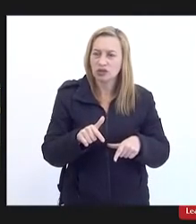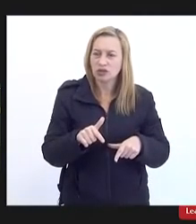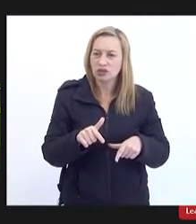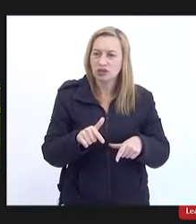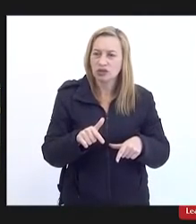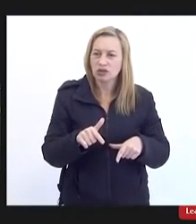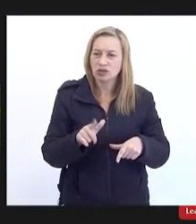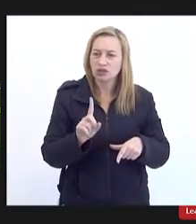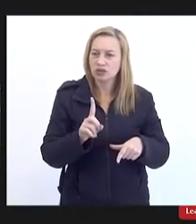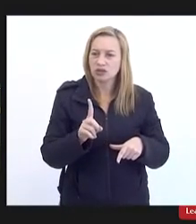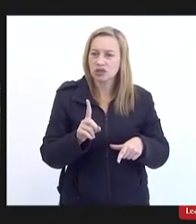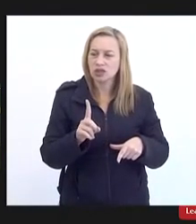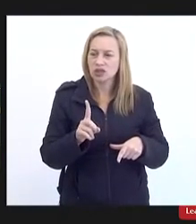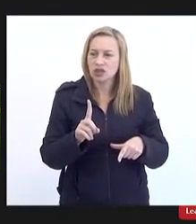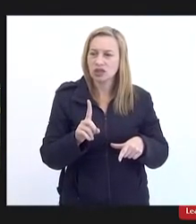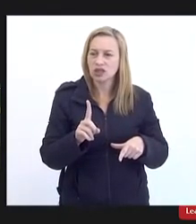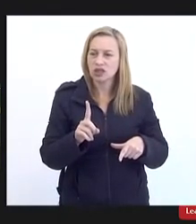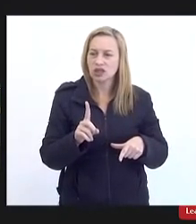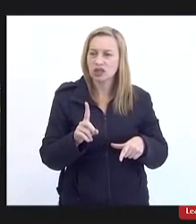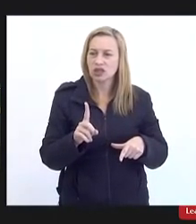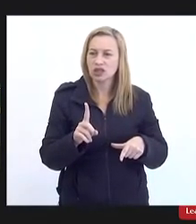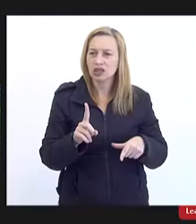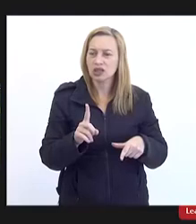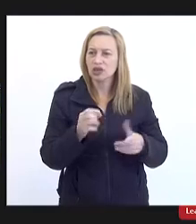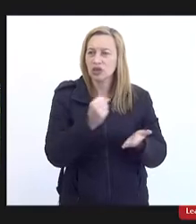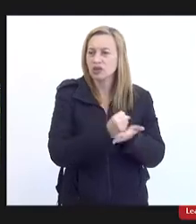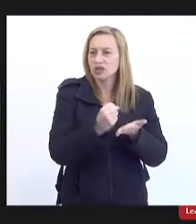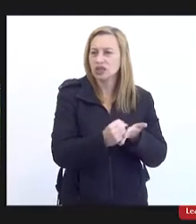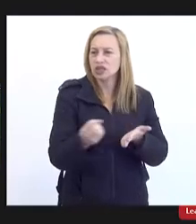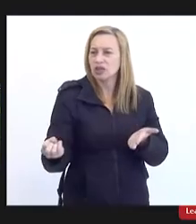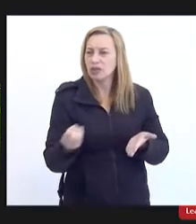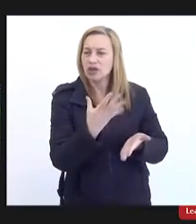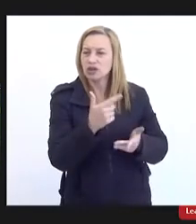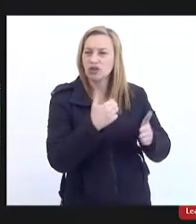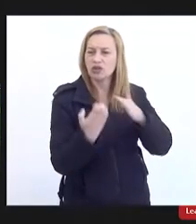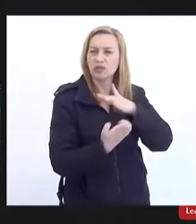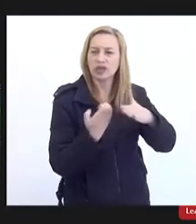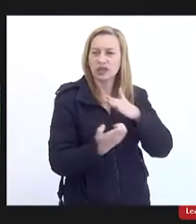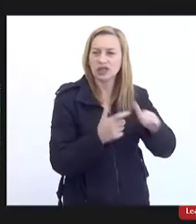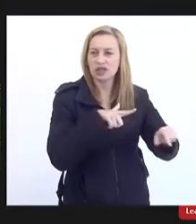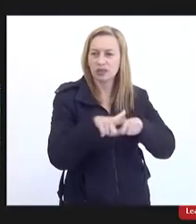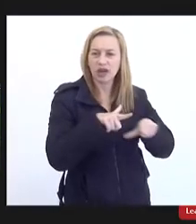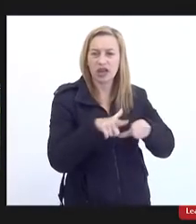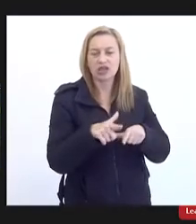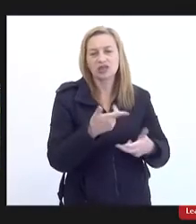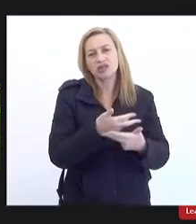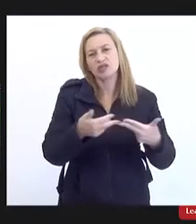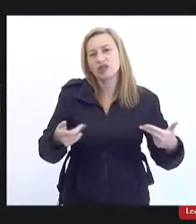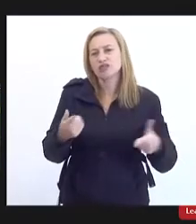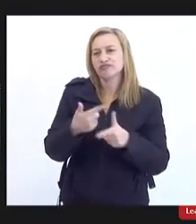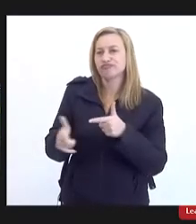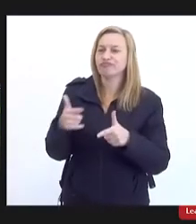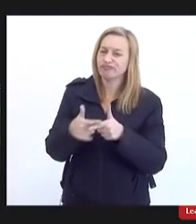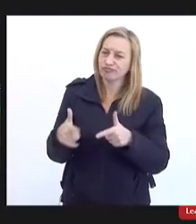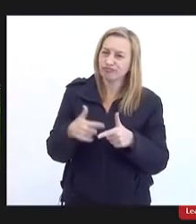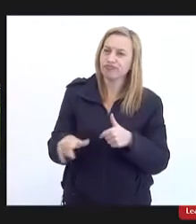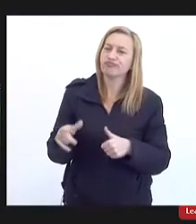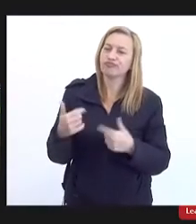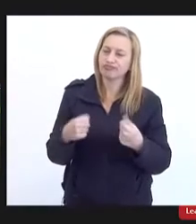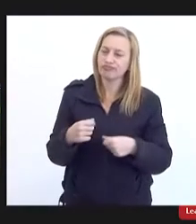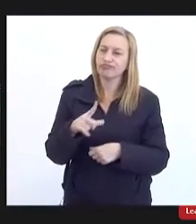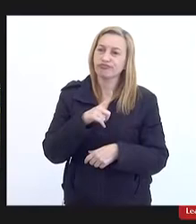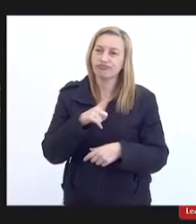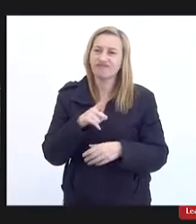seriam readmitidas na nova empresa então são são vários tipos de problemas que a gente tem enfrentado e como sempre nenhuma